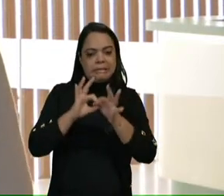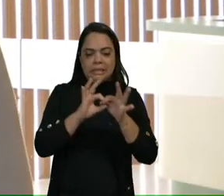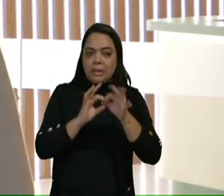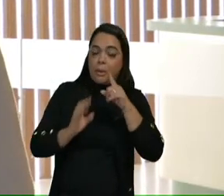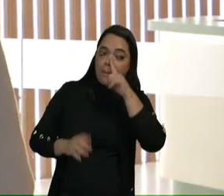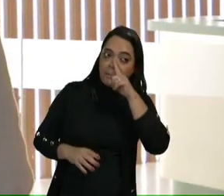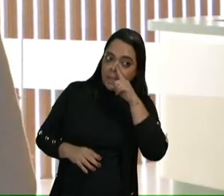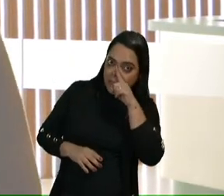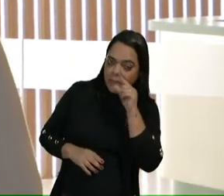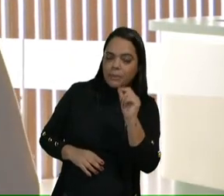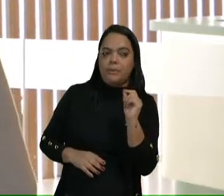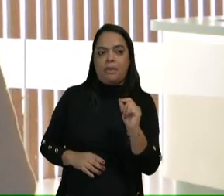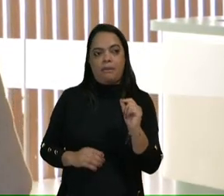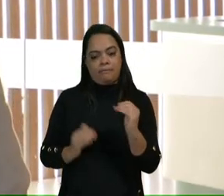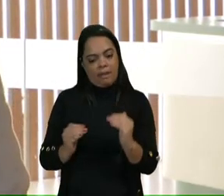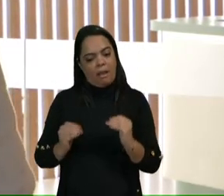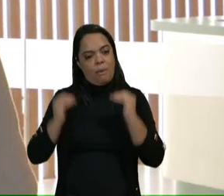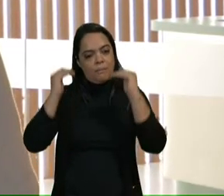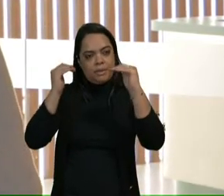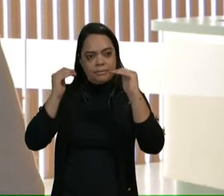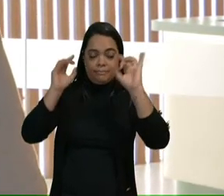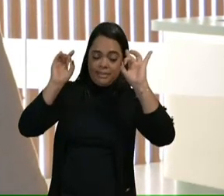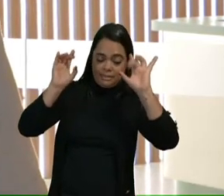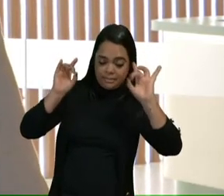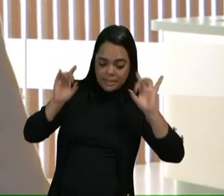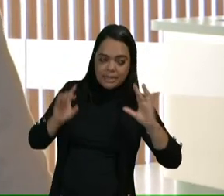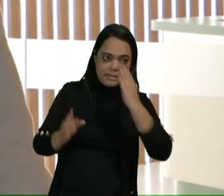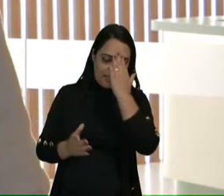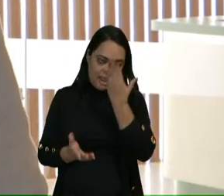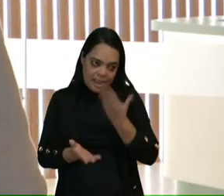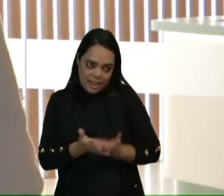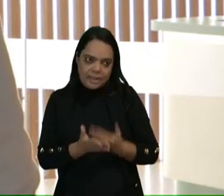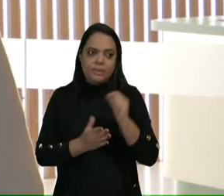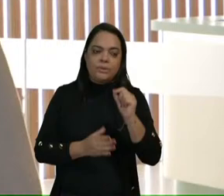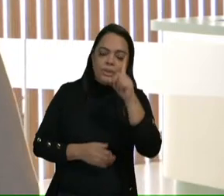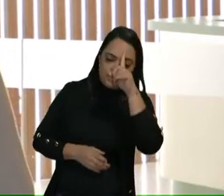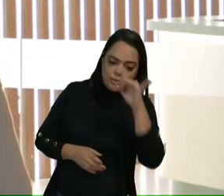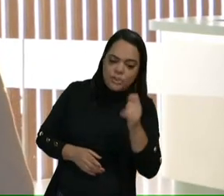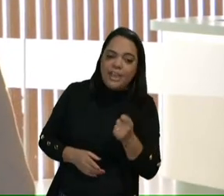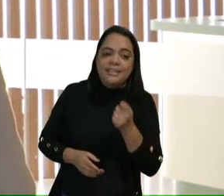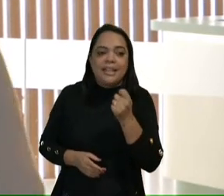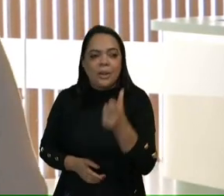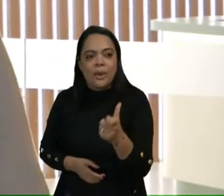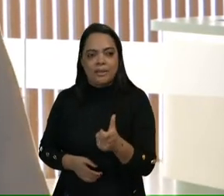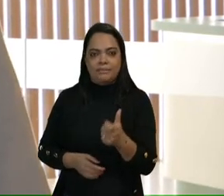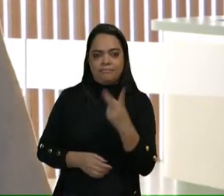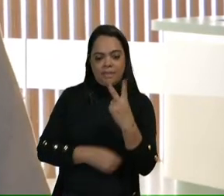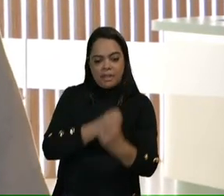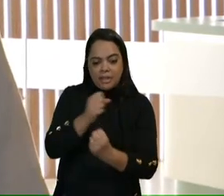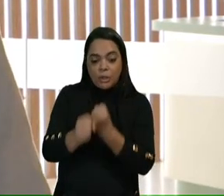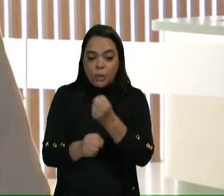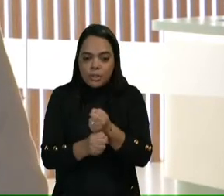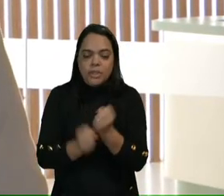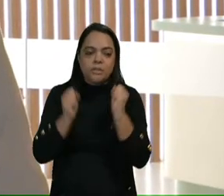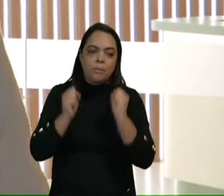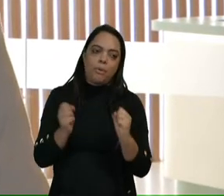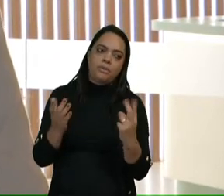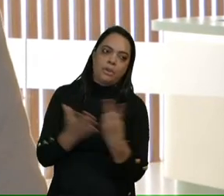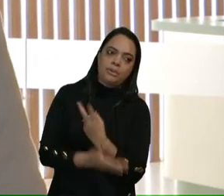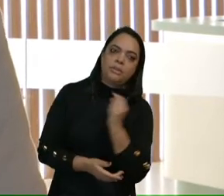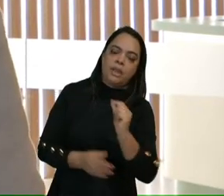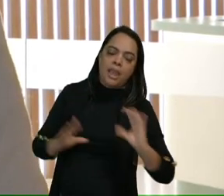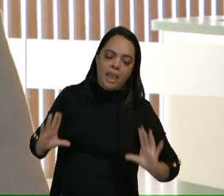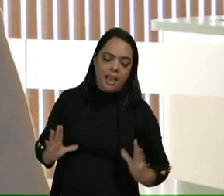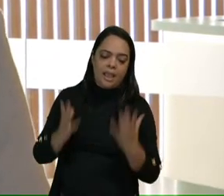um grande ataque aumentam. E os especialistas acreditam que esse dia está perto. Em até dois anos, pode haver o que chamam de um